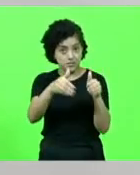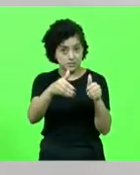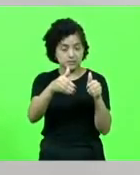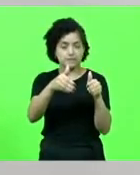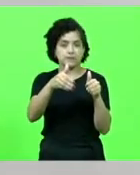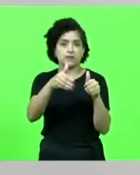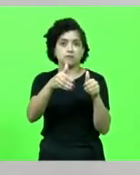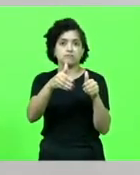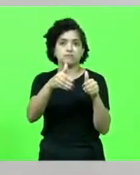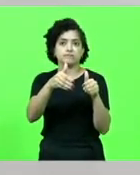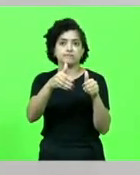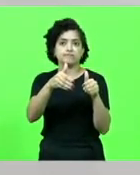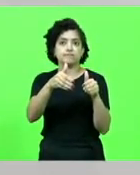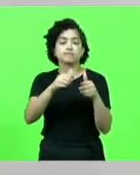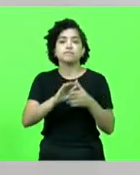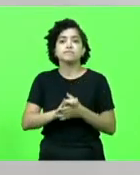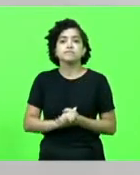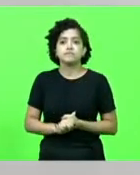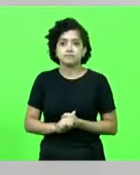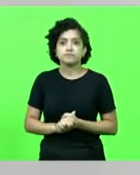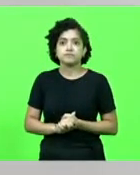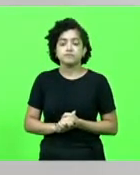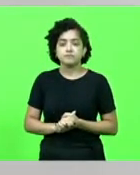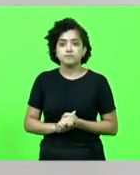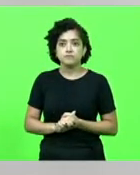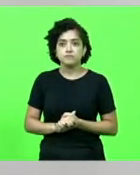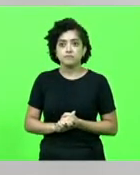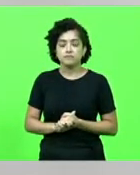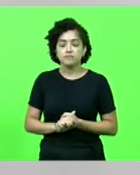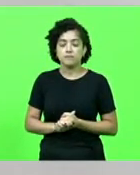que foi corroborada pelo Supremo Tribunal Federal.